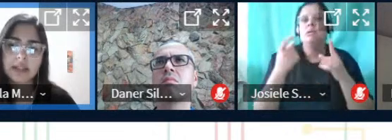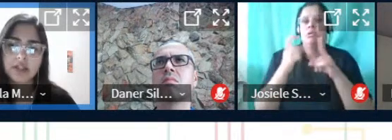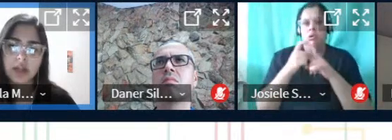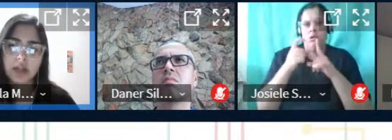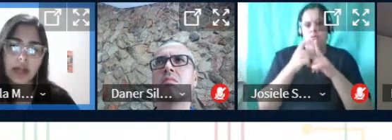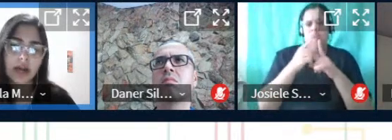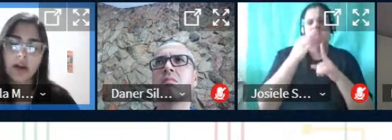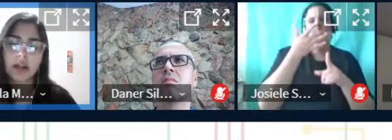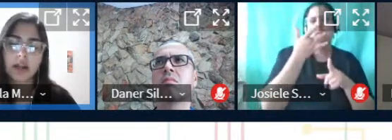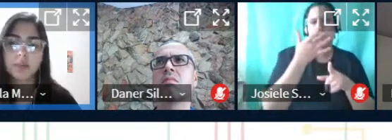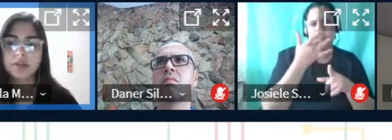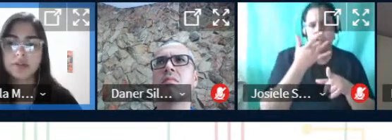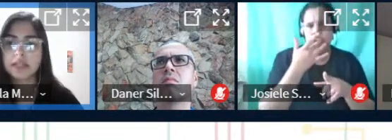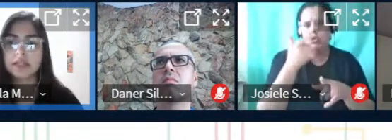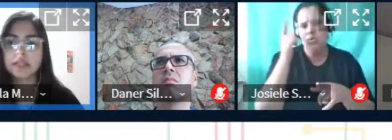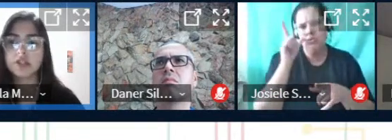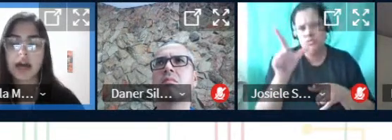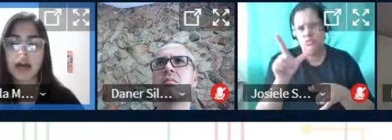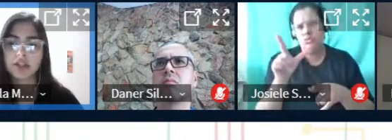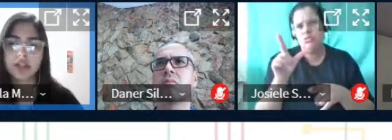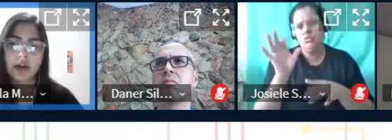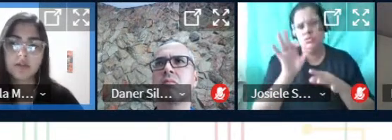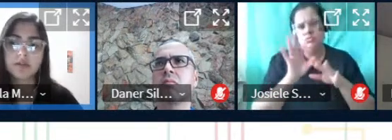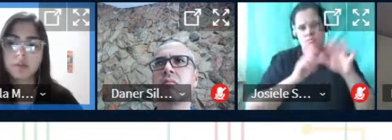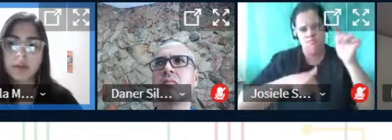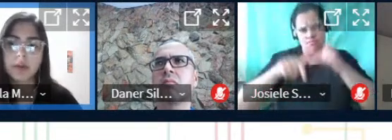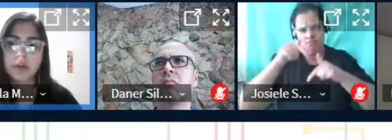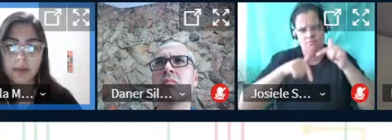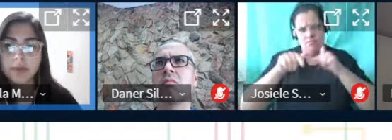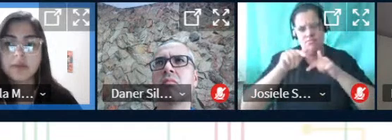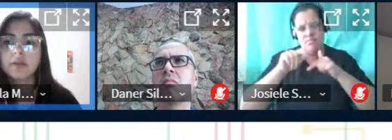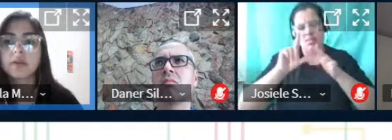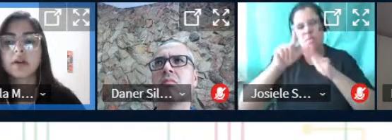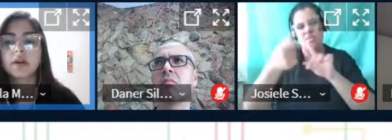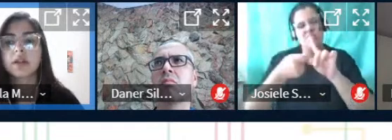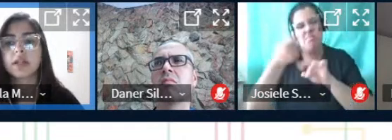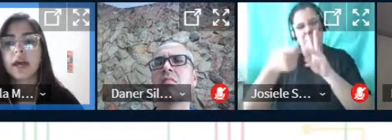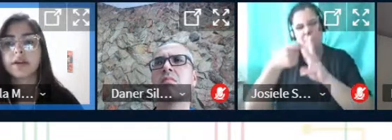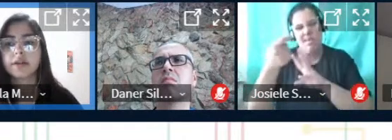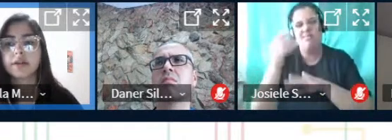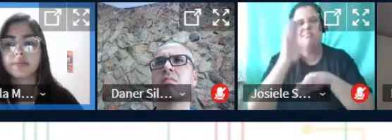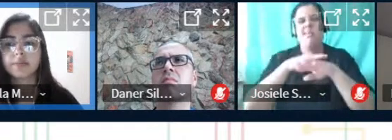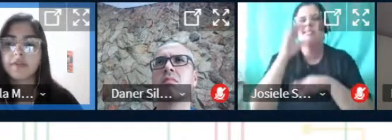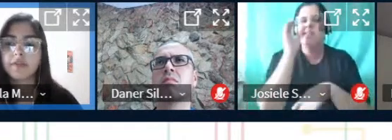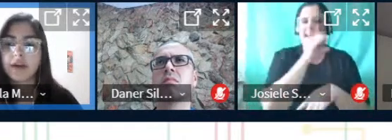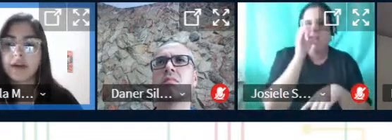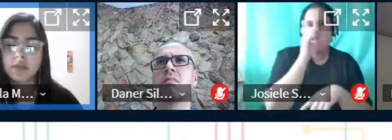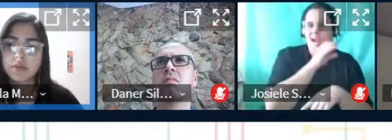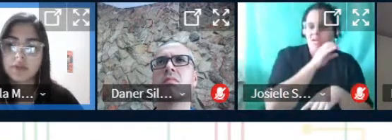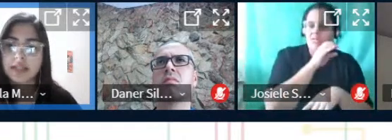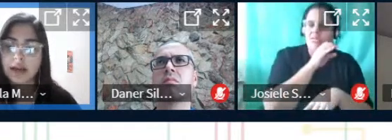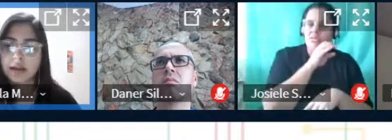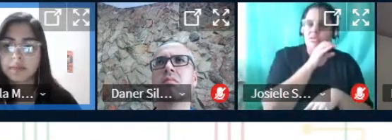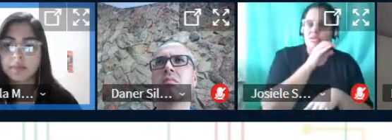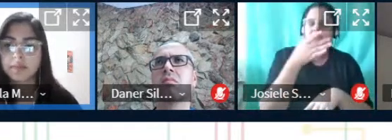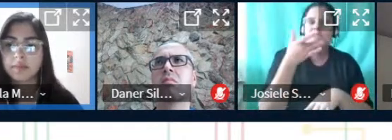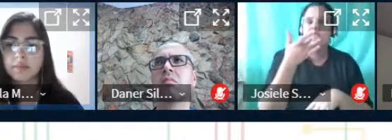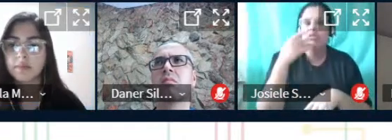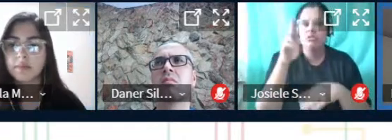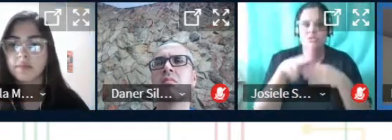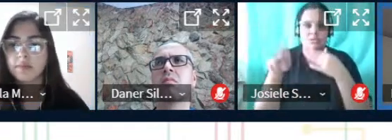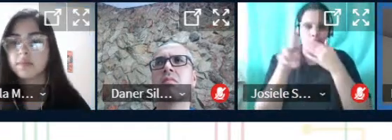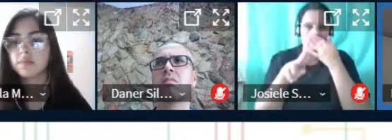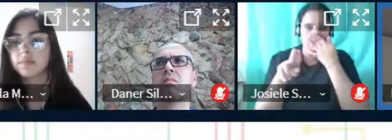bem fáceis de trabalhar agora depois de meses já é algo super rápido né muito fácil mesmo de utilizar